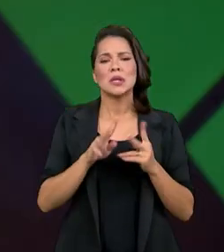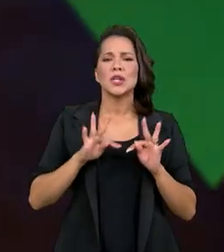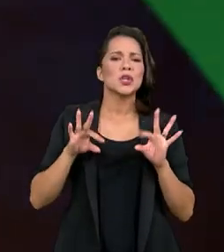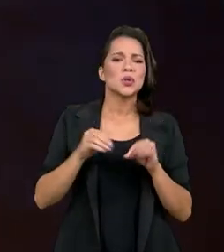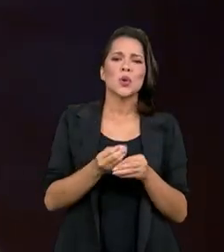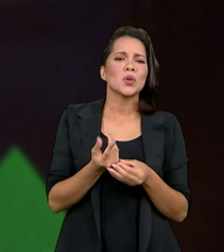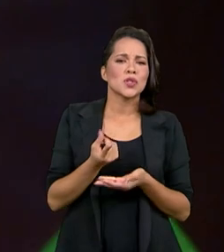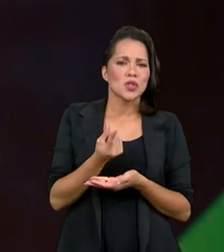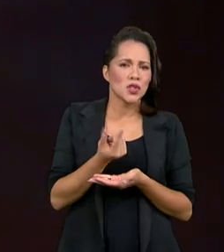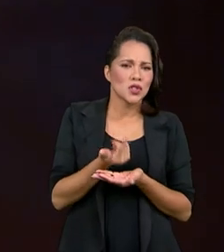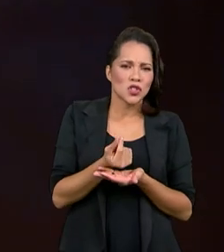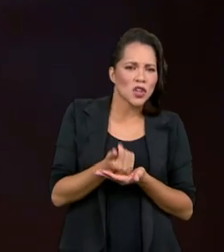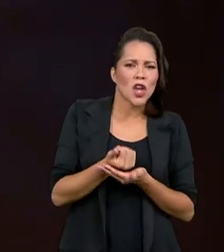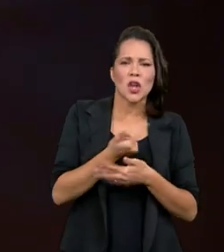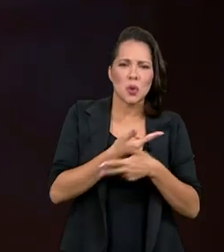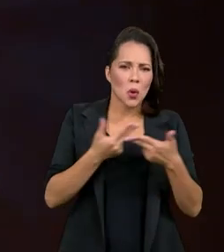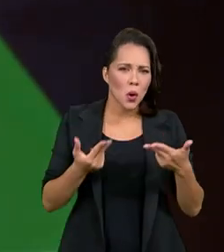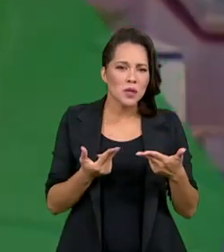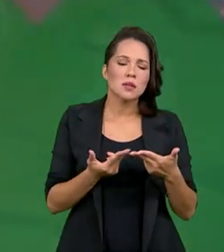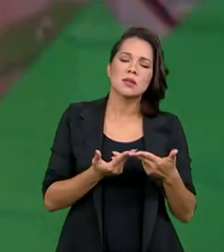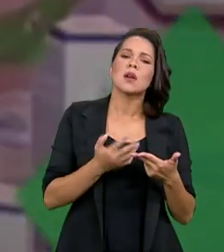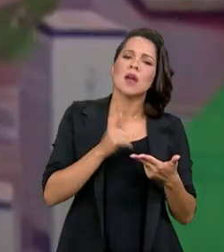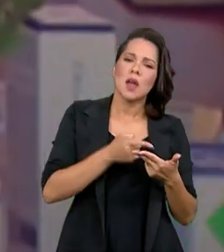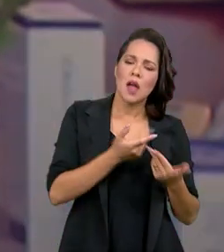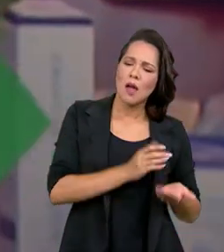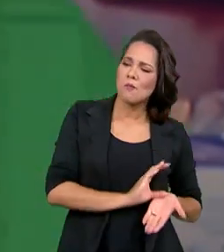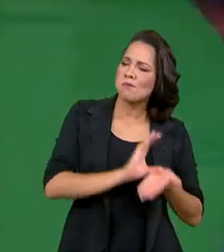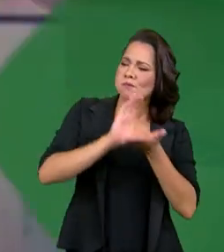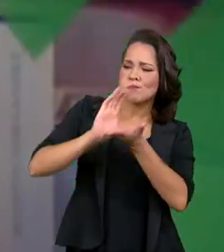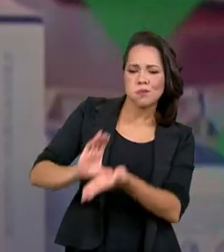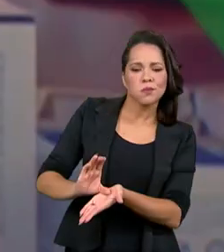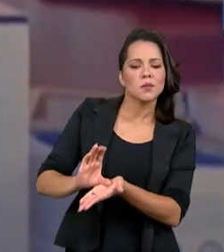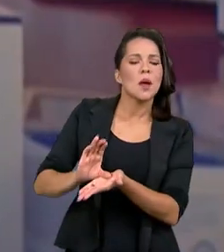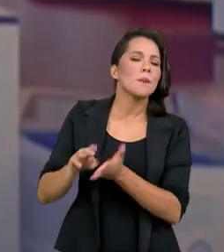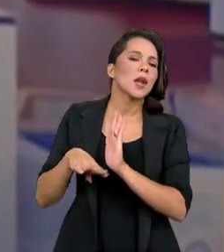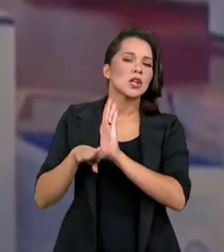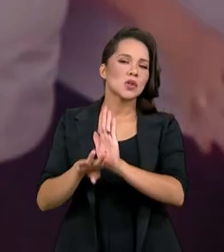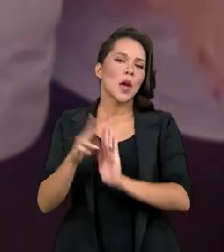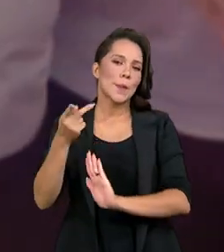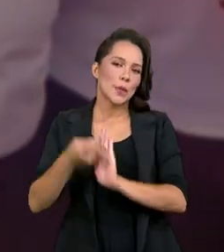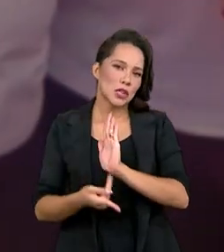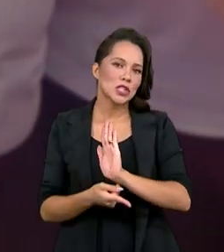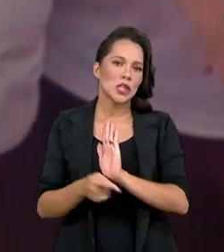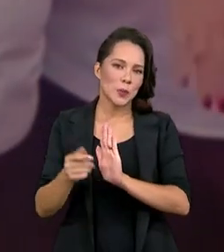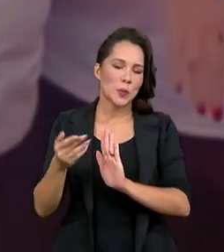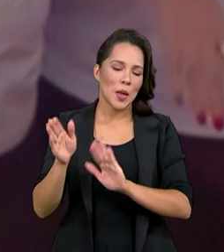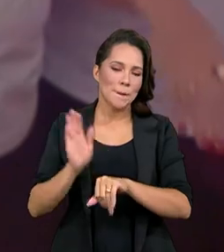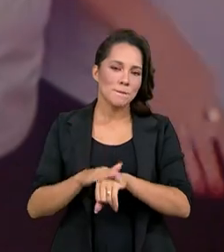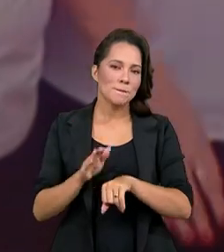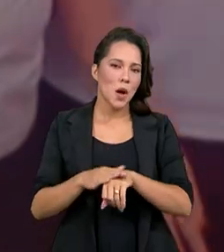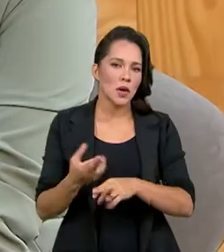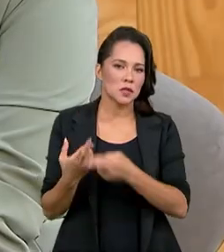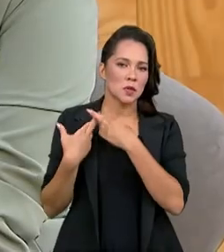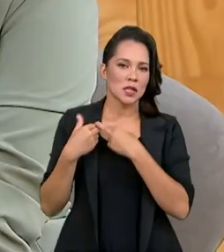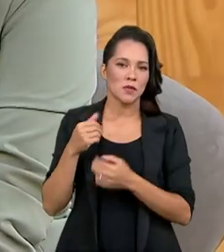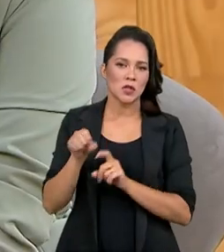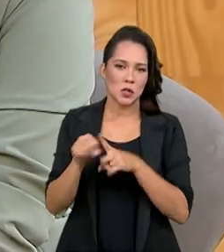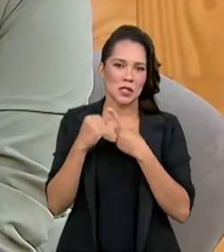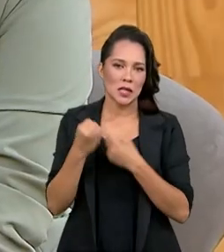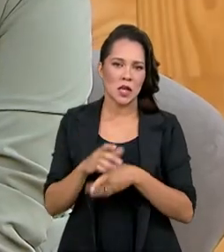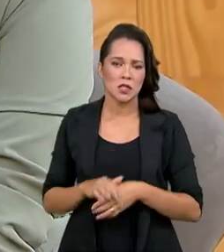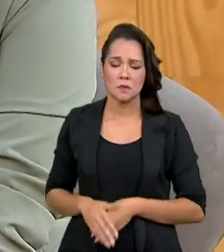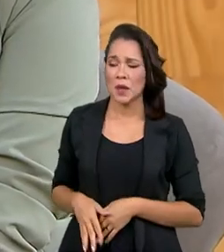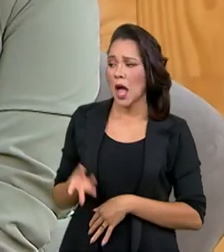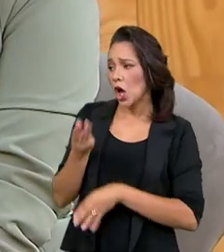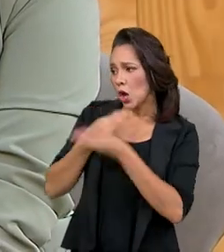esse recurso, ele é aportado, colocado em prol desses projetos executados pela sociedade civil. E na parte de